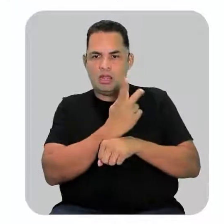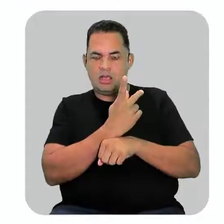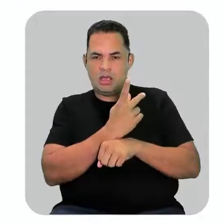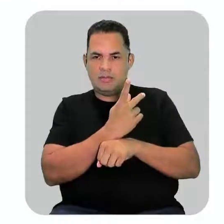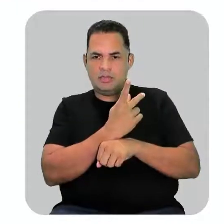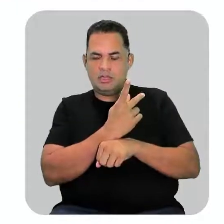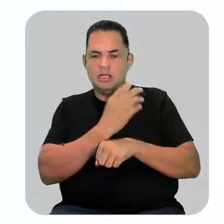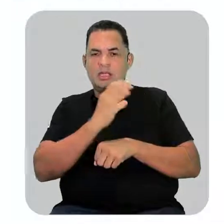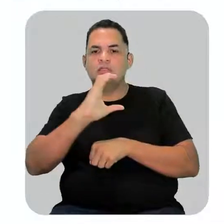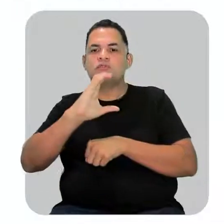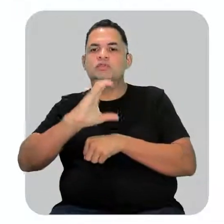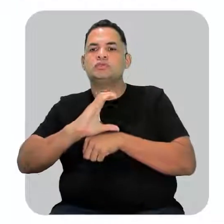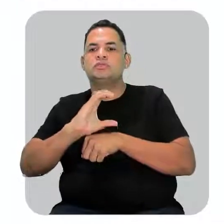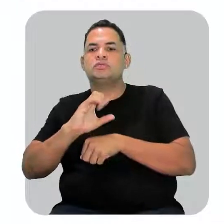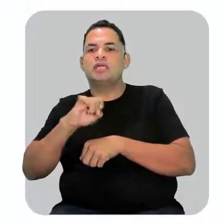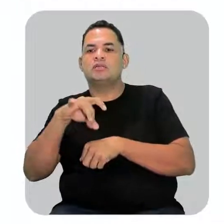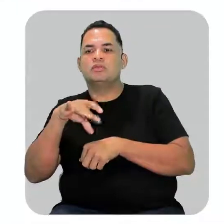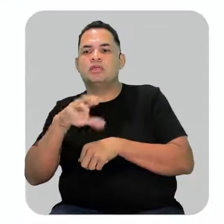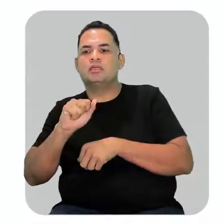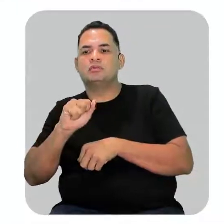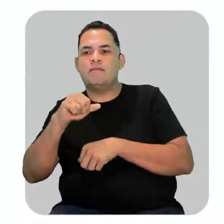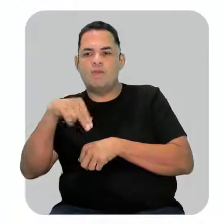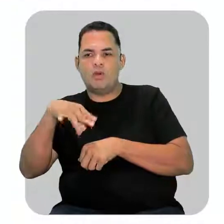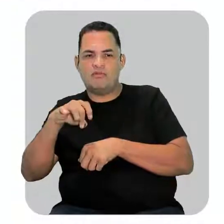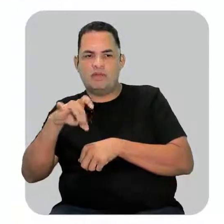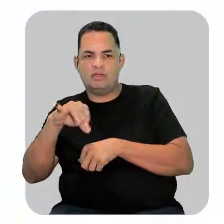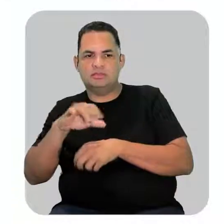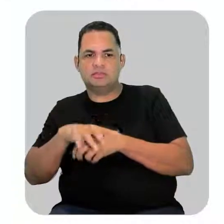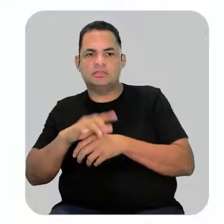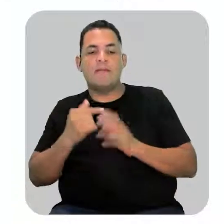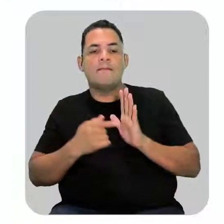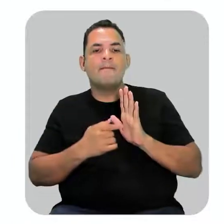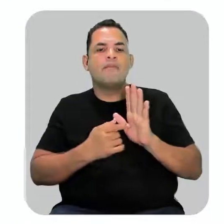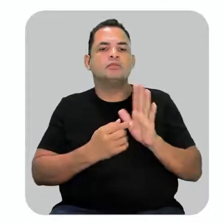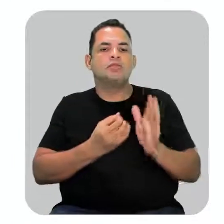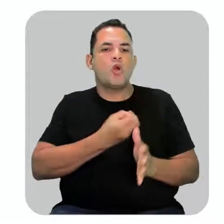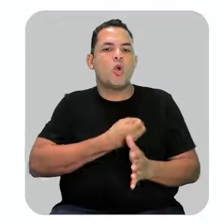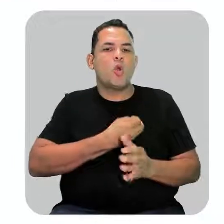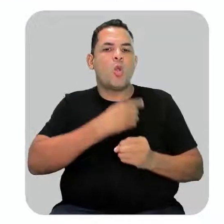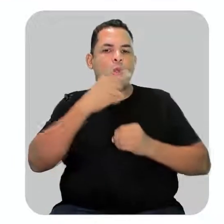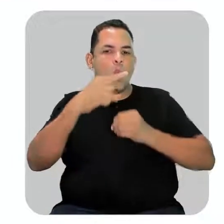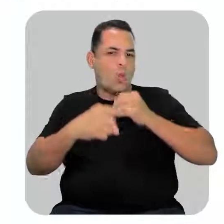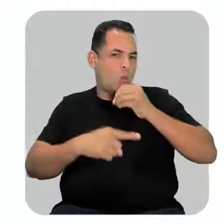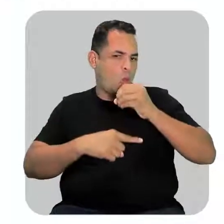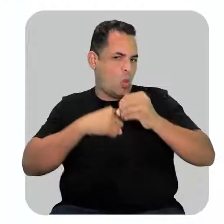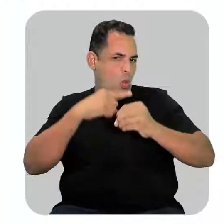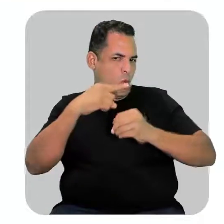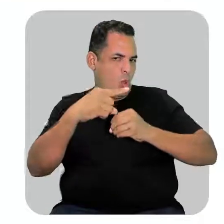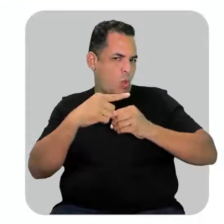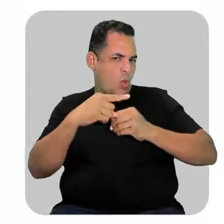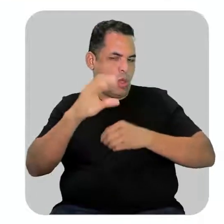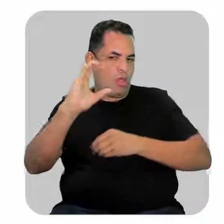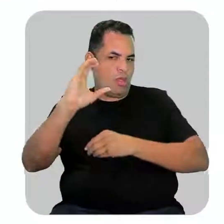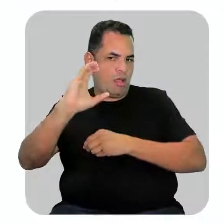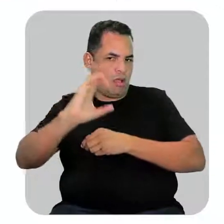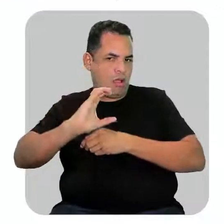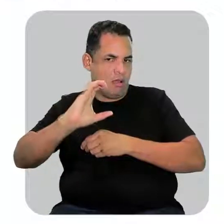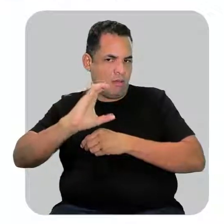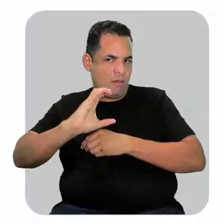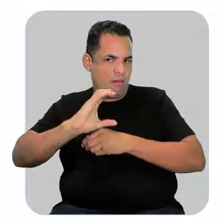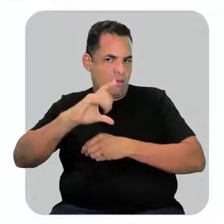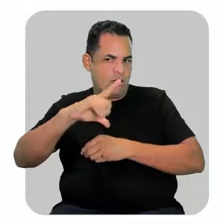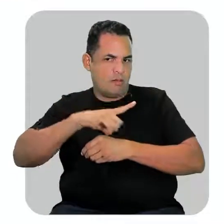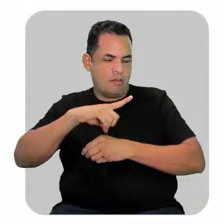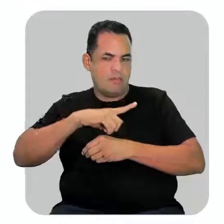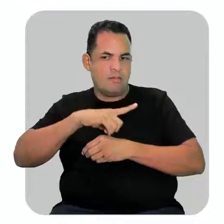monovalentes, deve-se indicar o número de átomos que o carbono, né, que ele tem,